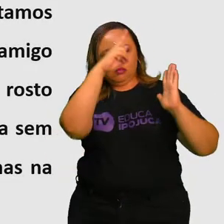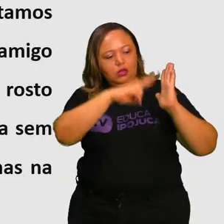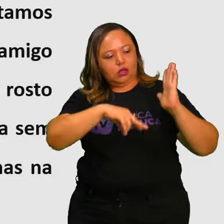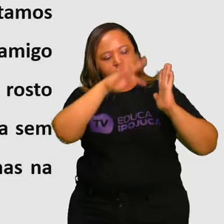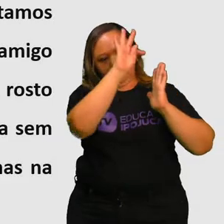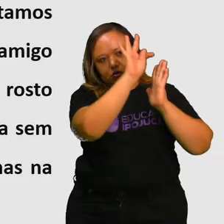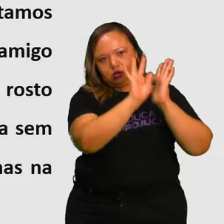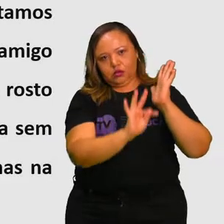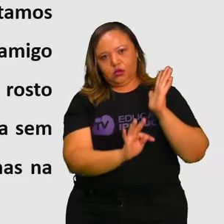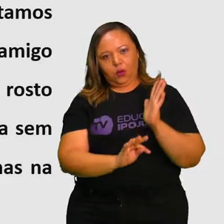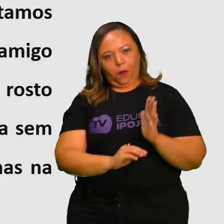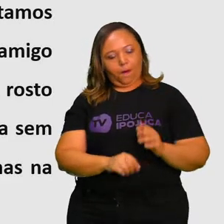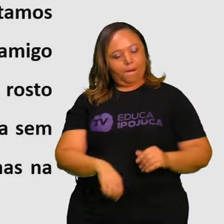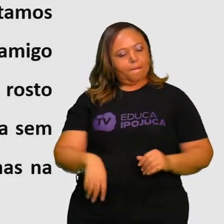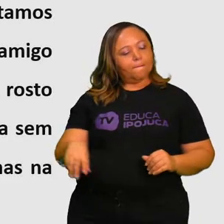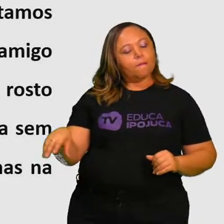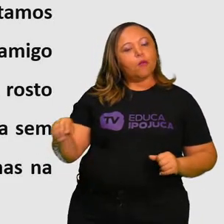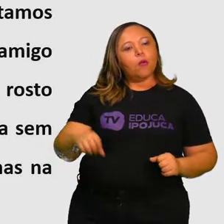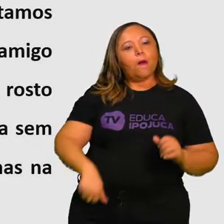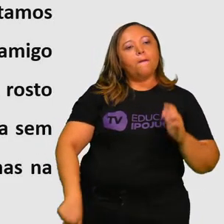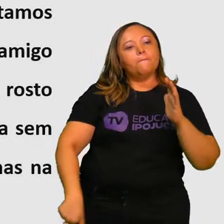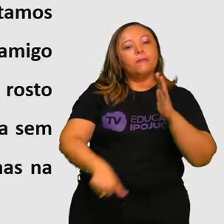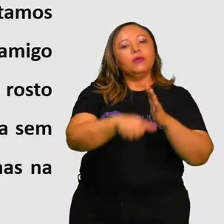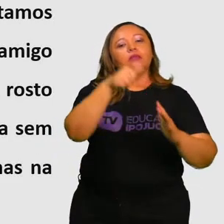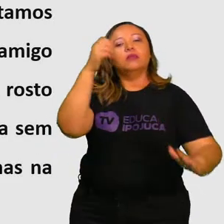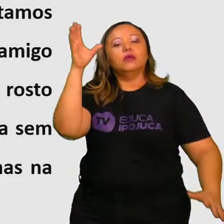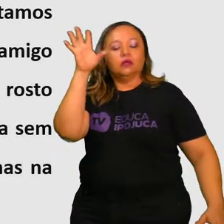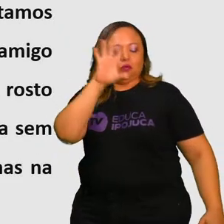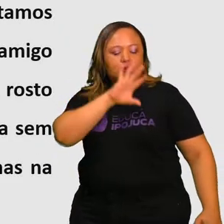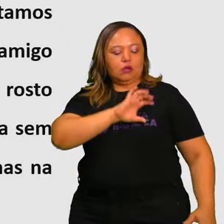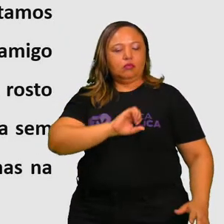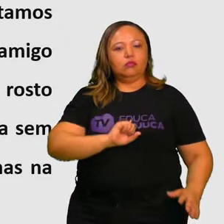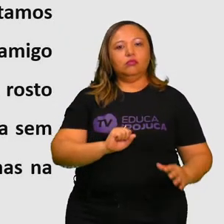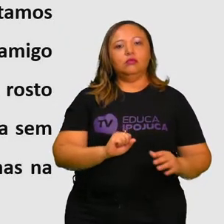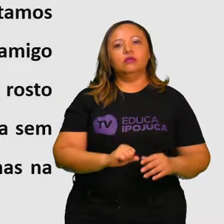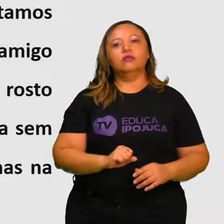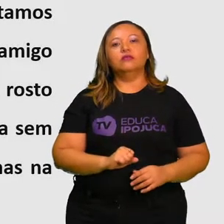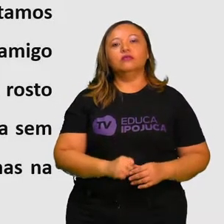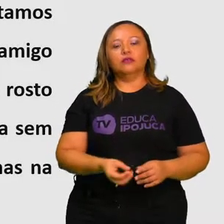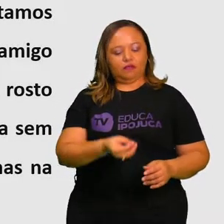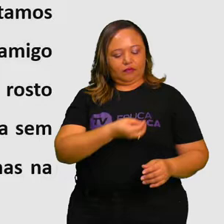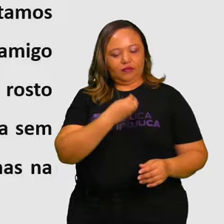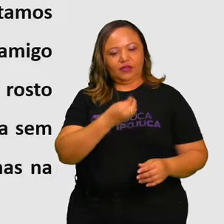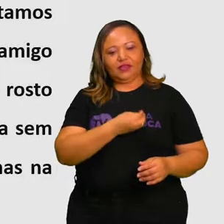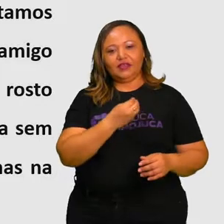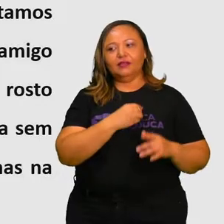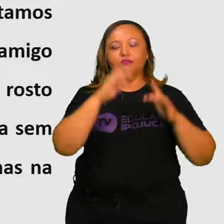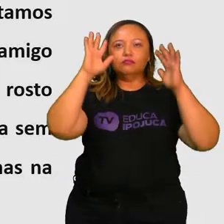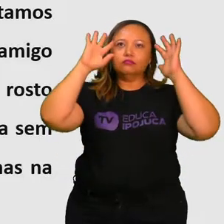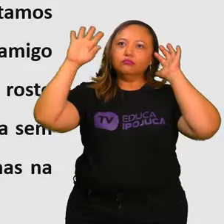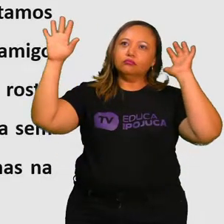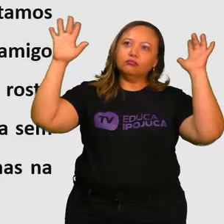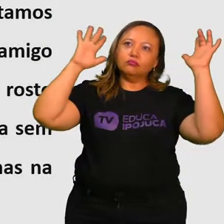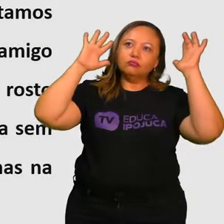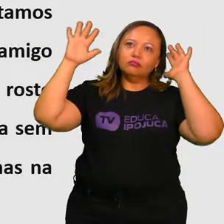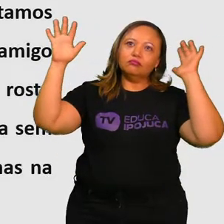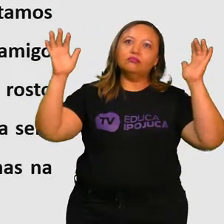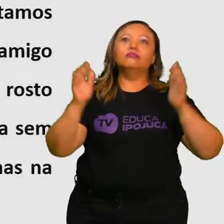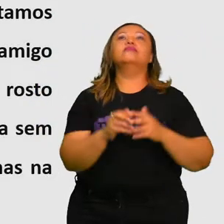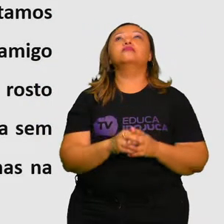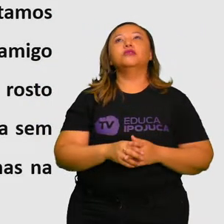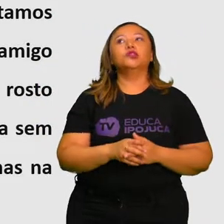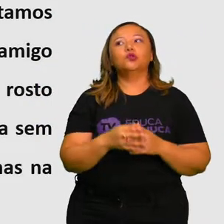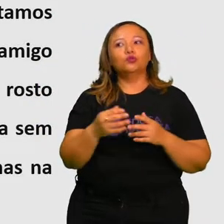O primeiro amor é vivido em fantasia. Como regra geral, nosso primeiro grande amor é uma espécie de